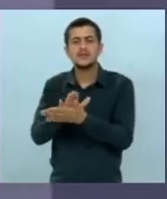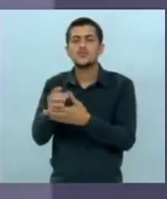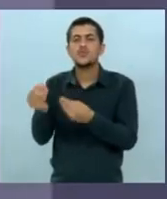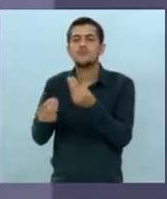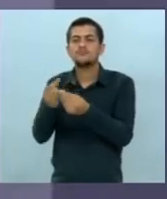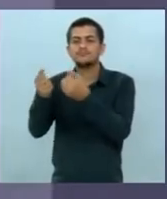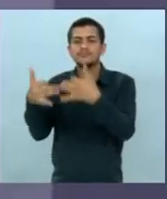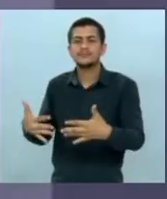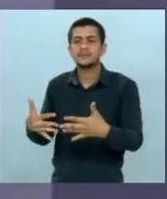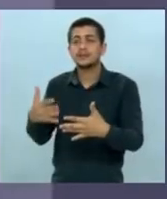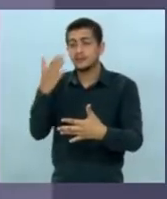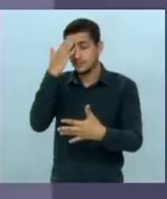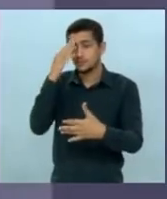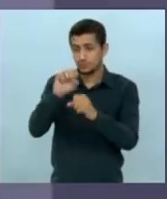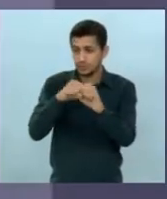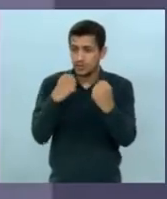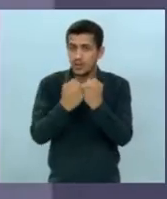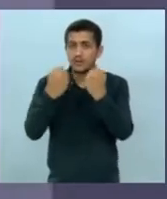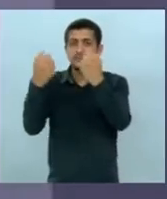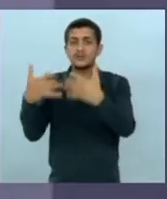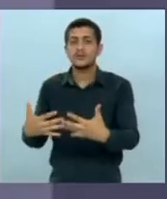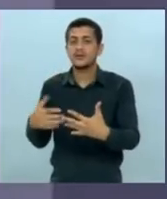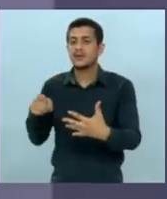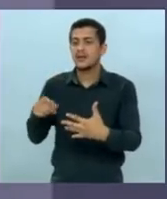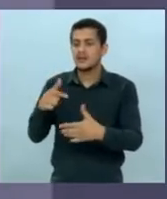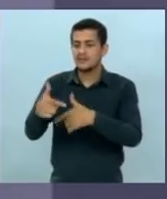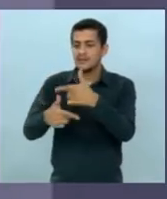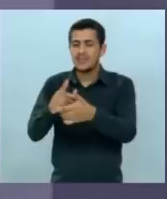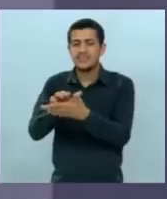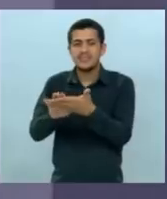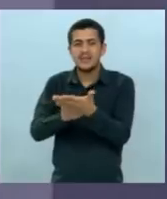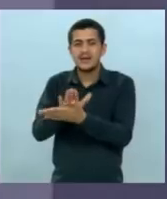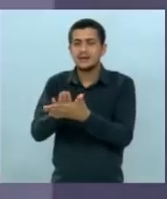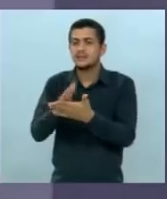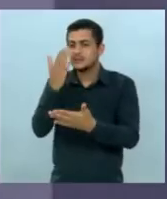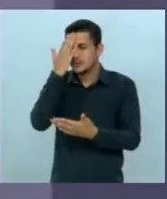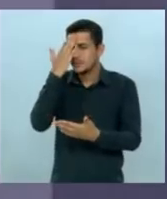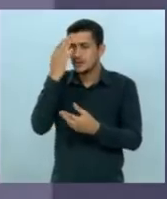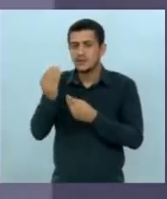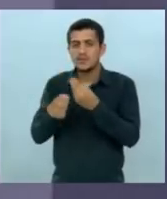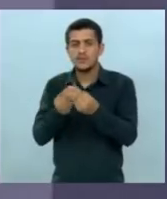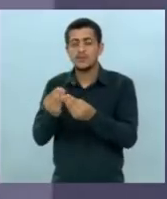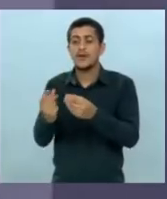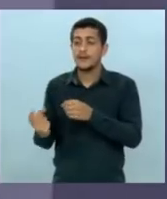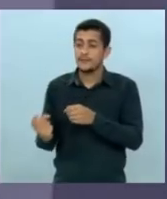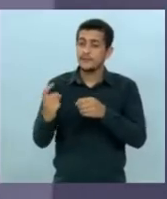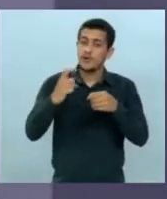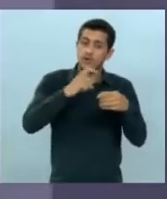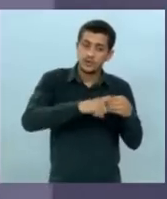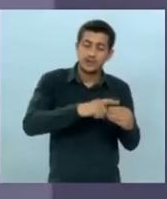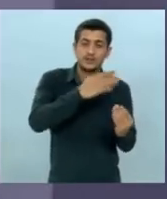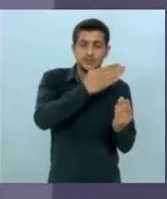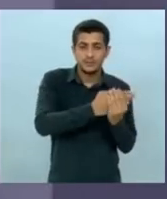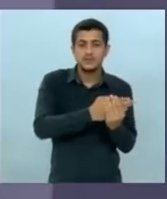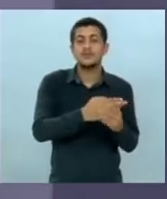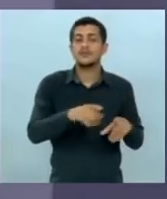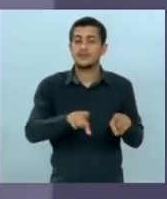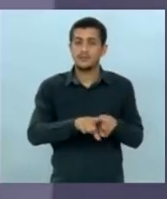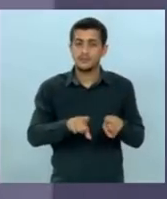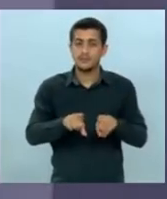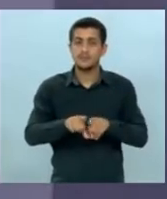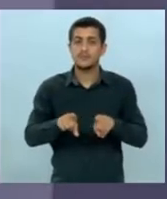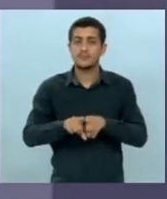sociedade quer saber disso essas pessoas estão desempregadas querem saber disto e voltando aos inquéritos lá do